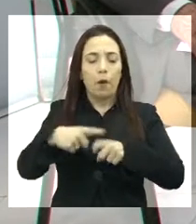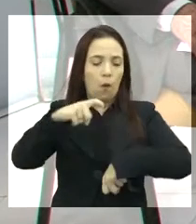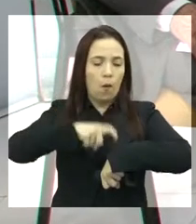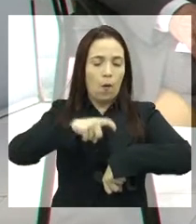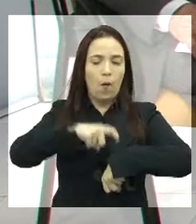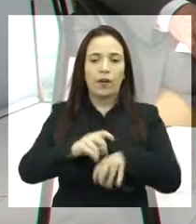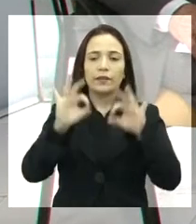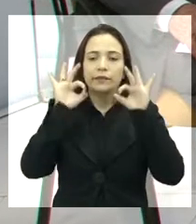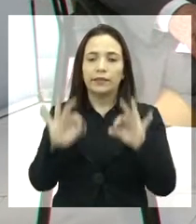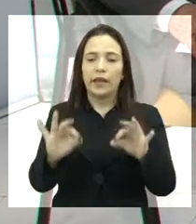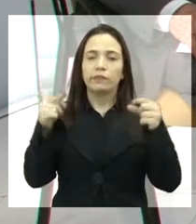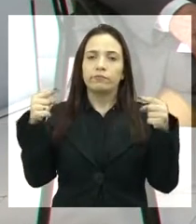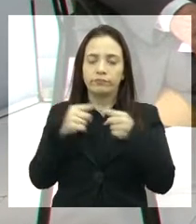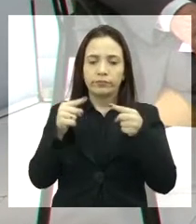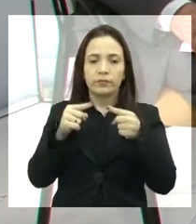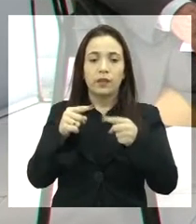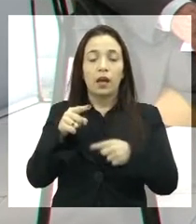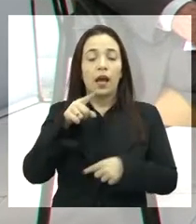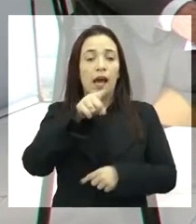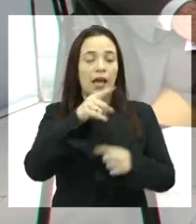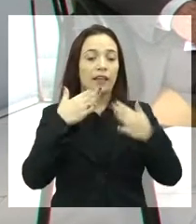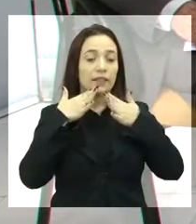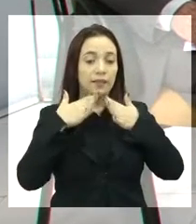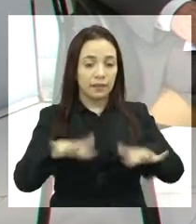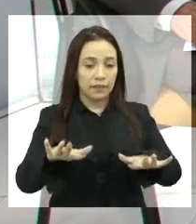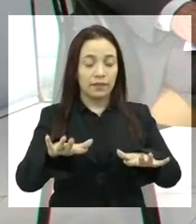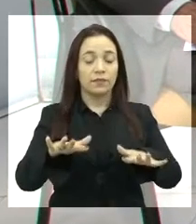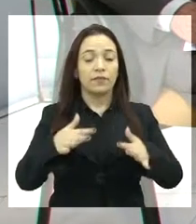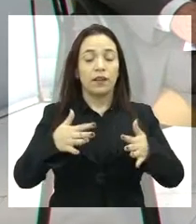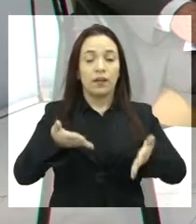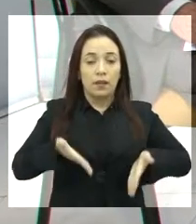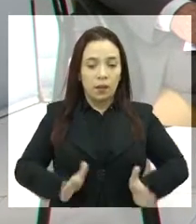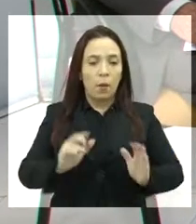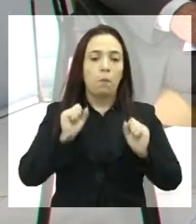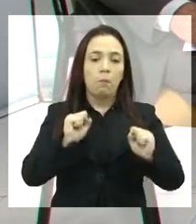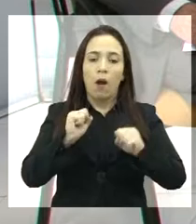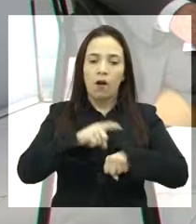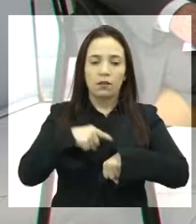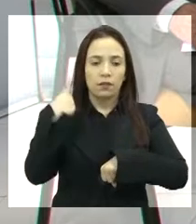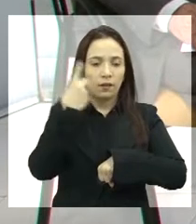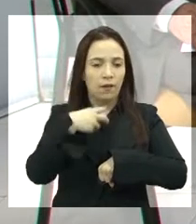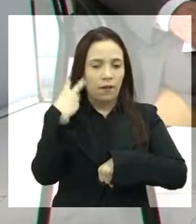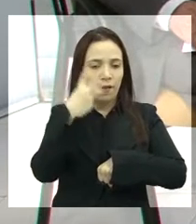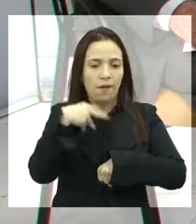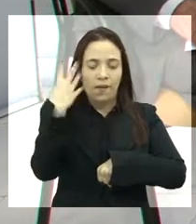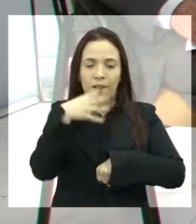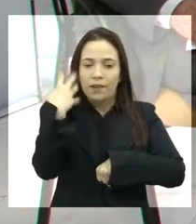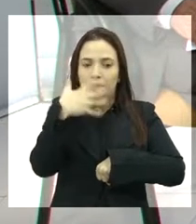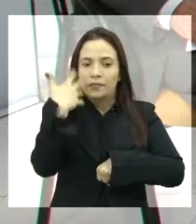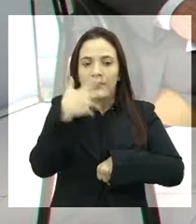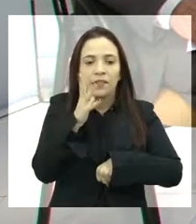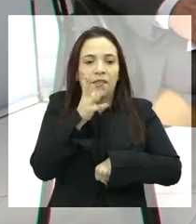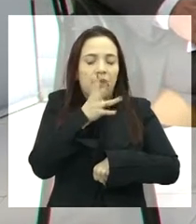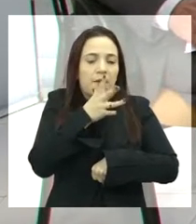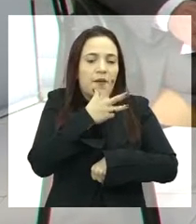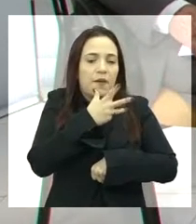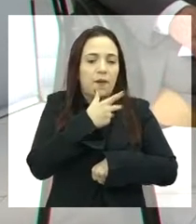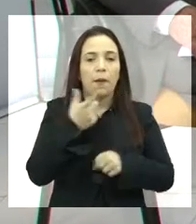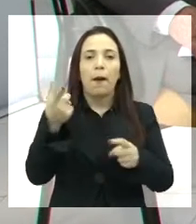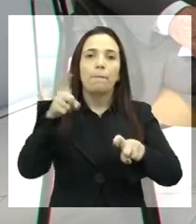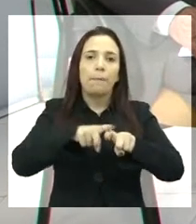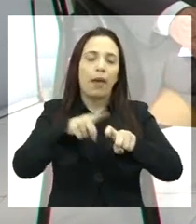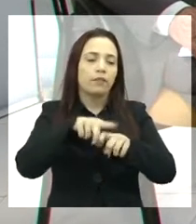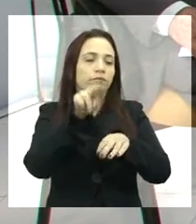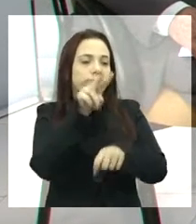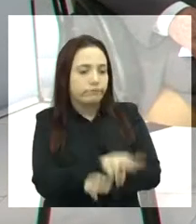certa para acontecer. Já o parto normal, ele pode se prolongar por várias horas, Isso. E o obstetra não estaria disponível